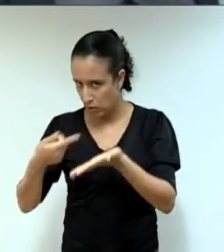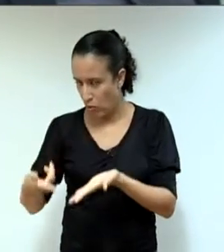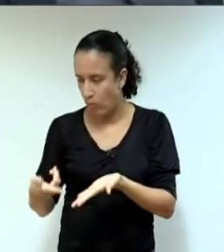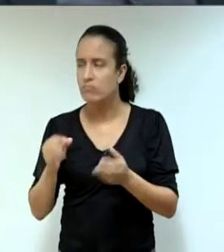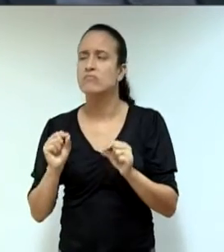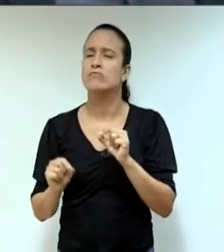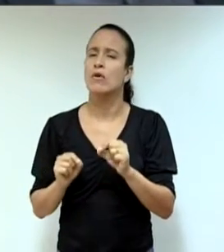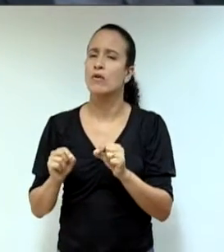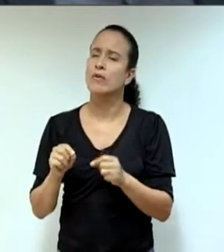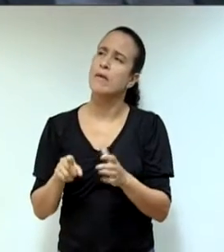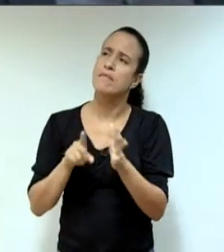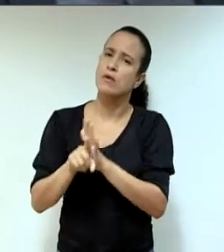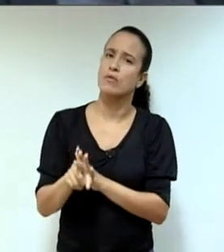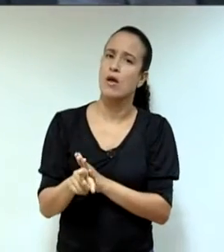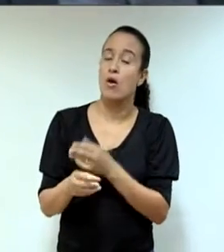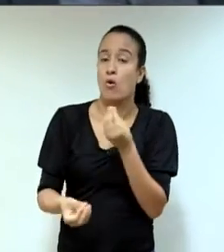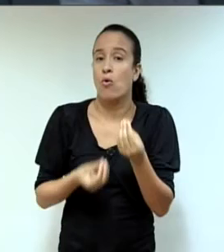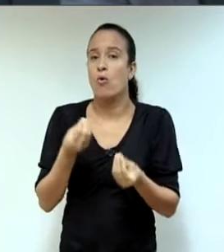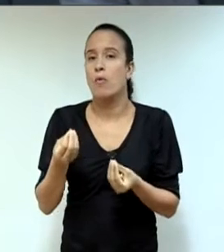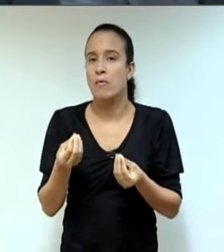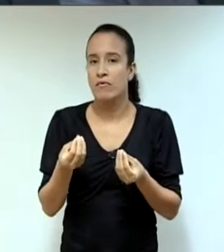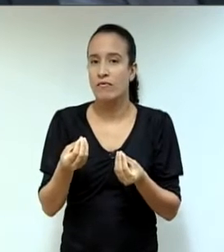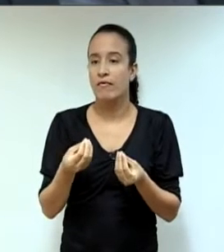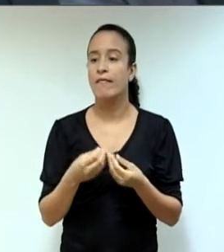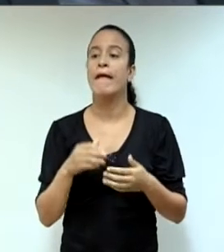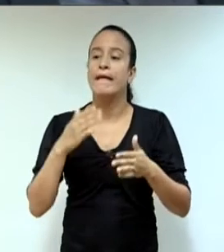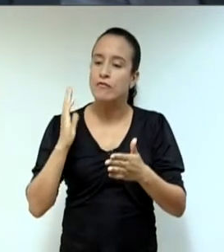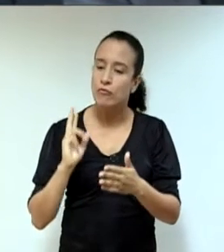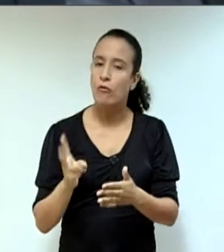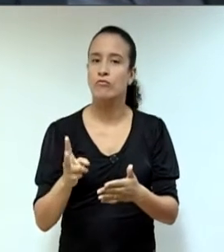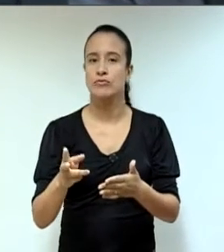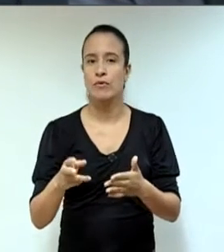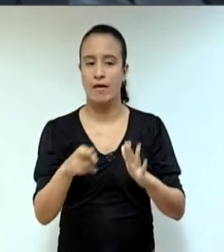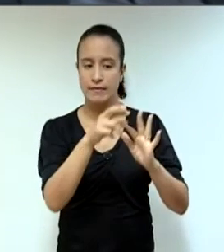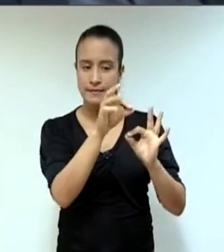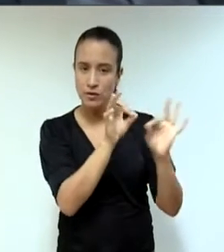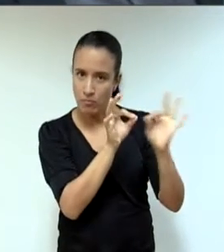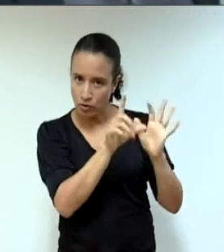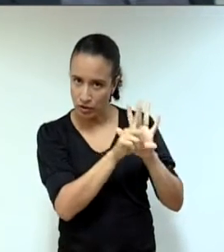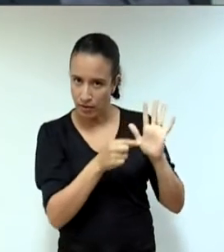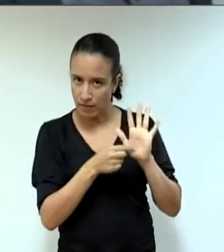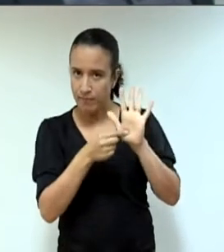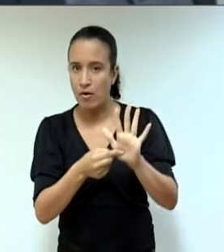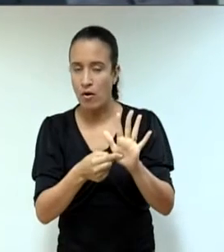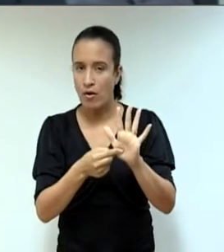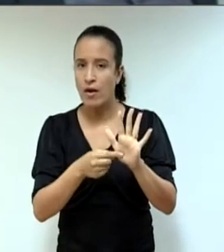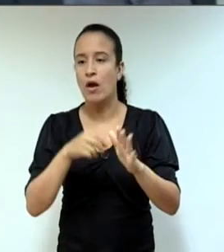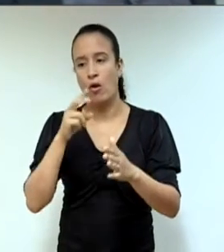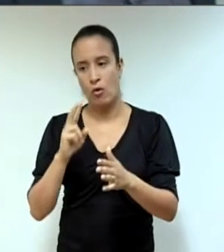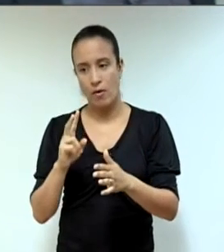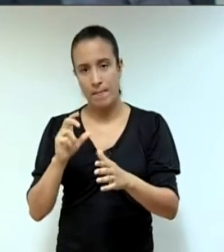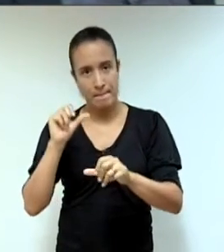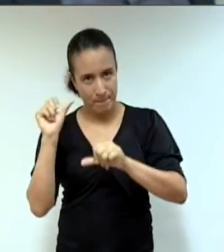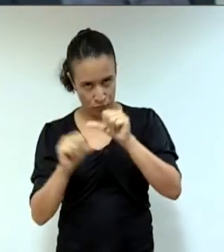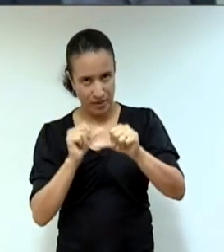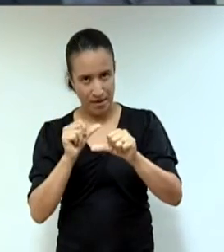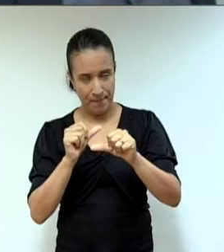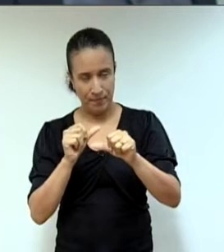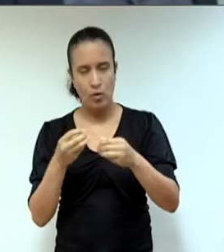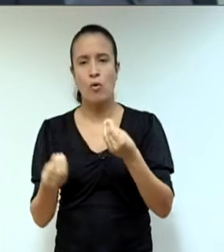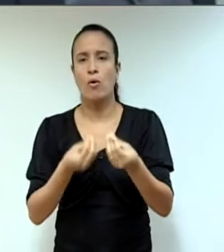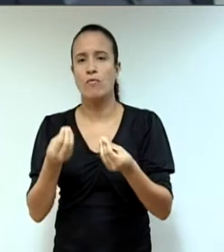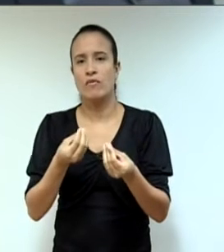vai ficar, se aprovada a reforma administrativa, a inscrição na dívida ativa dos devedores dos tributos